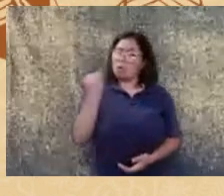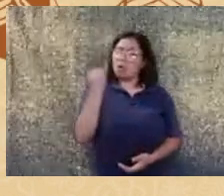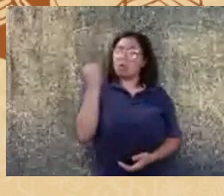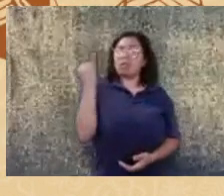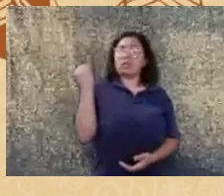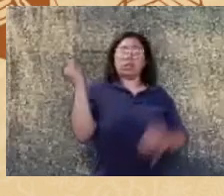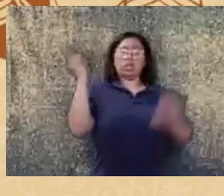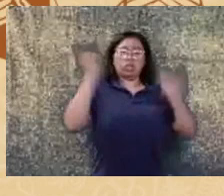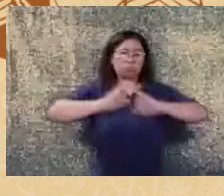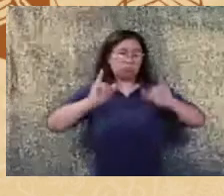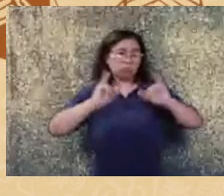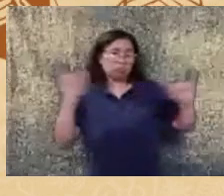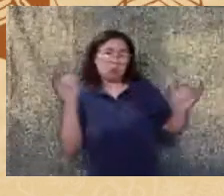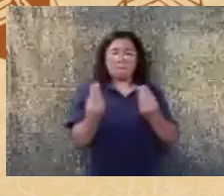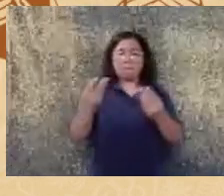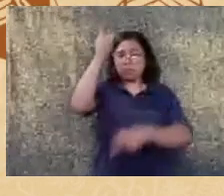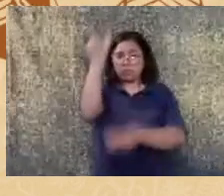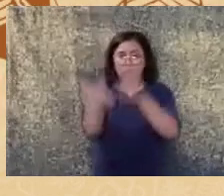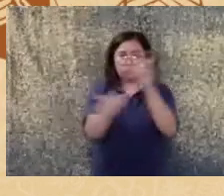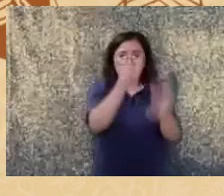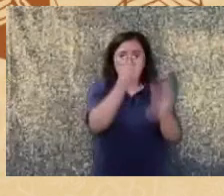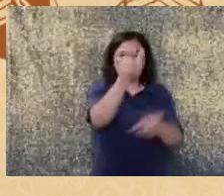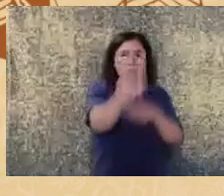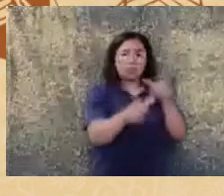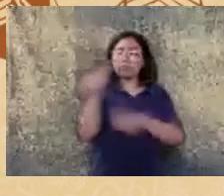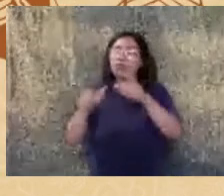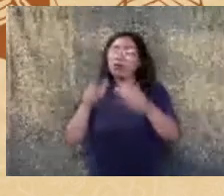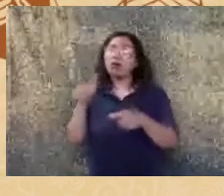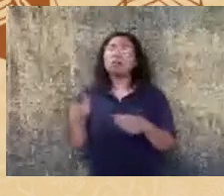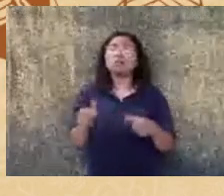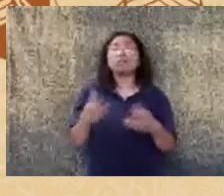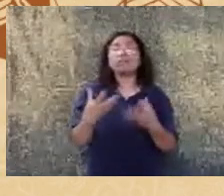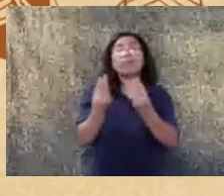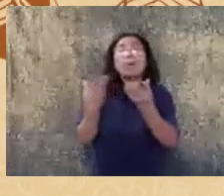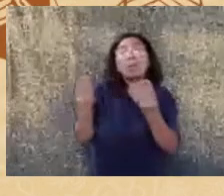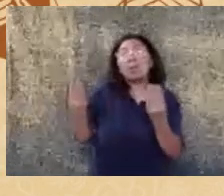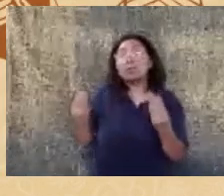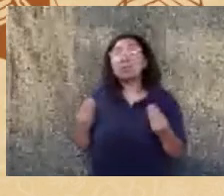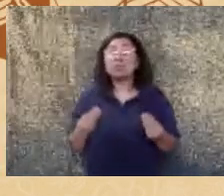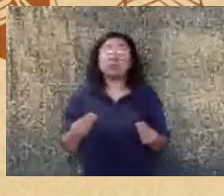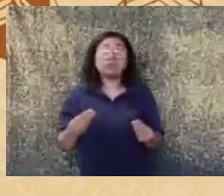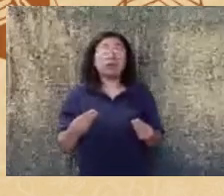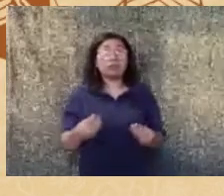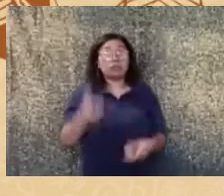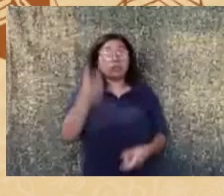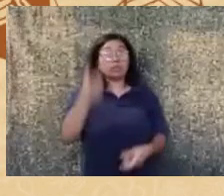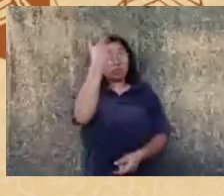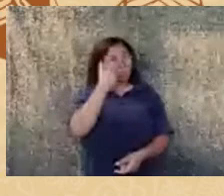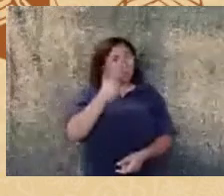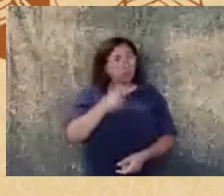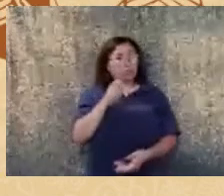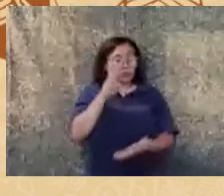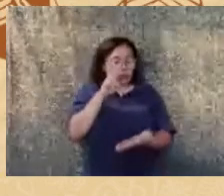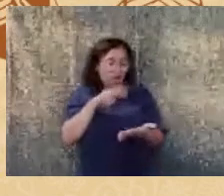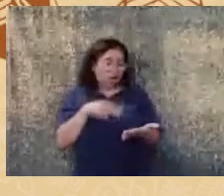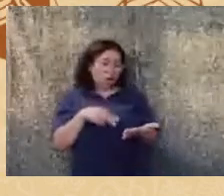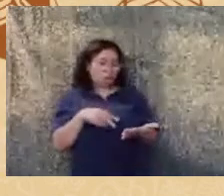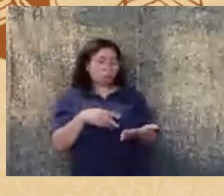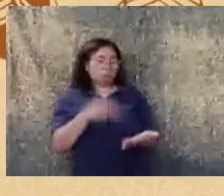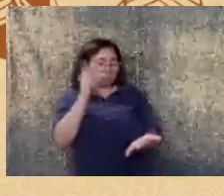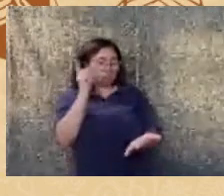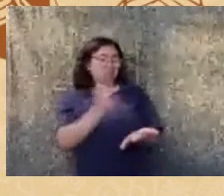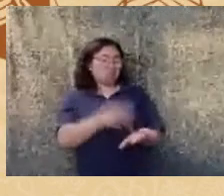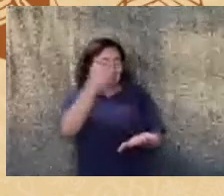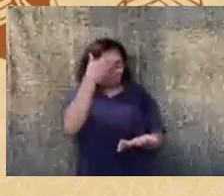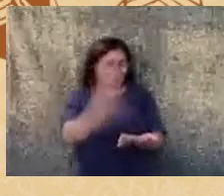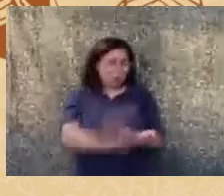por estar numa revista tão importante muitas vezes as pessoas leem e simplesmente aceitam aquilo como verdade como correto e é muito